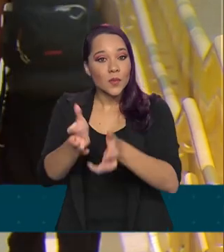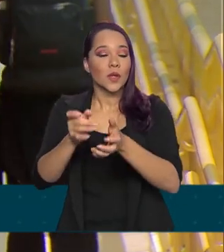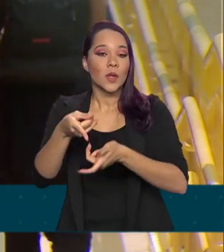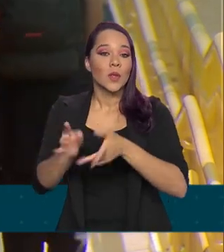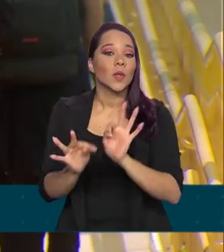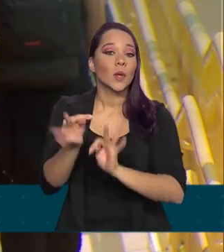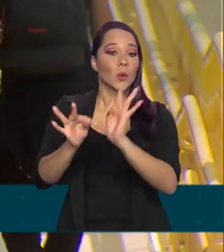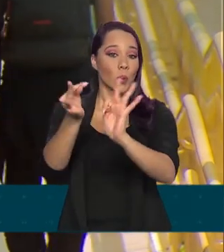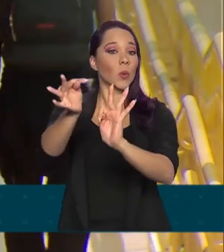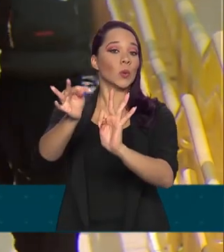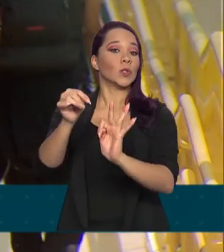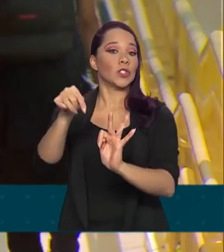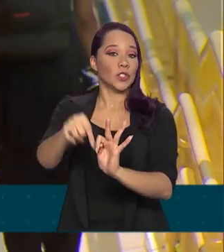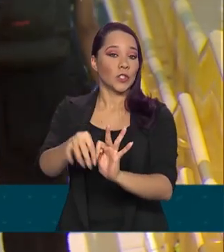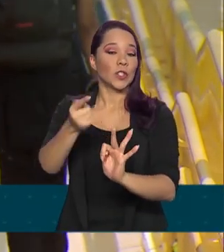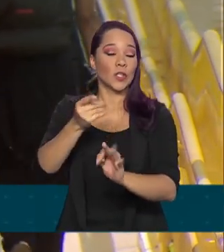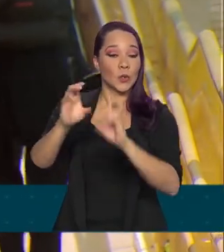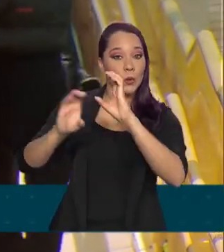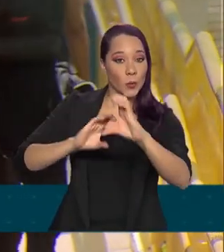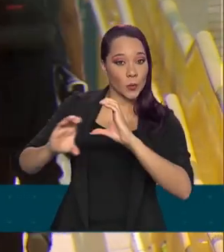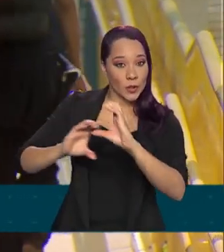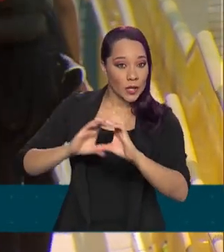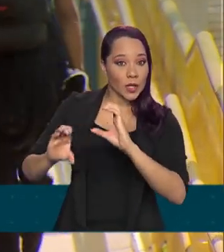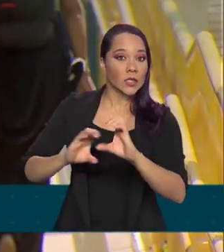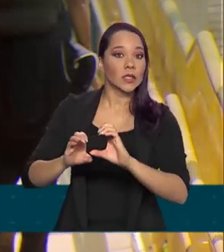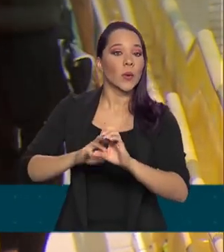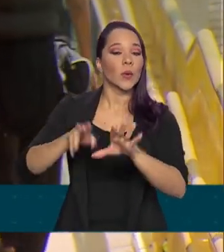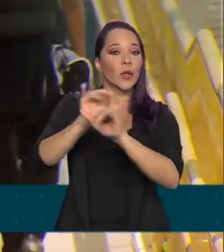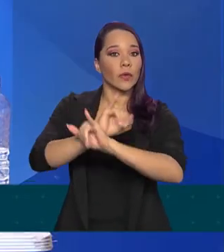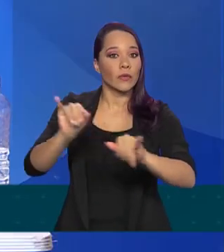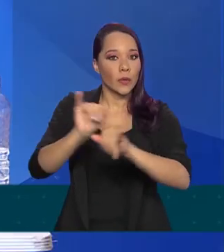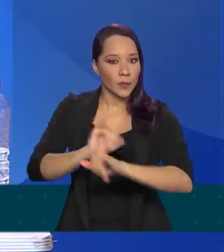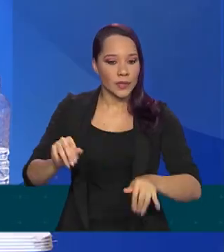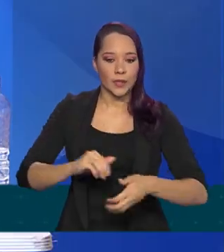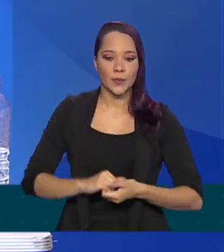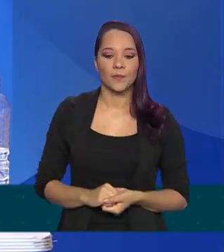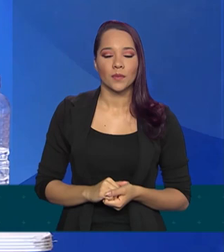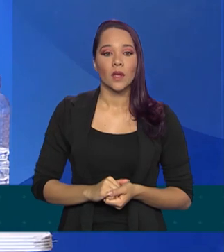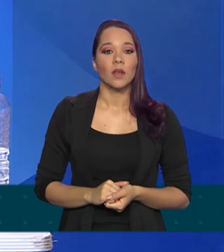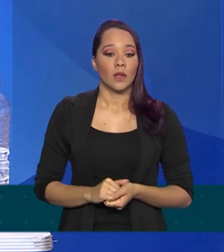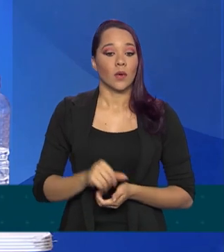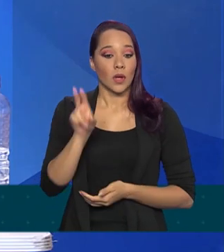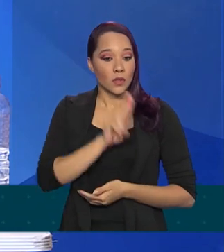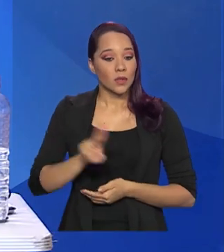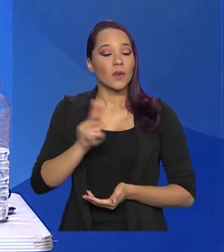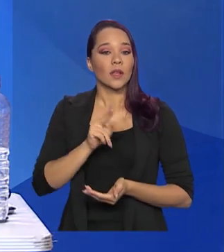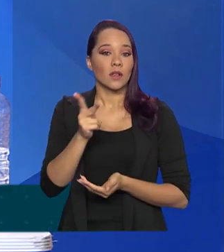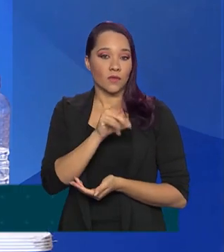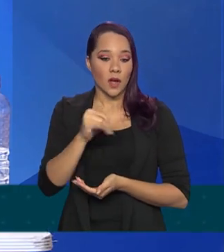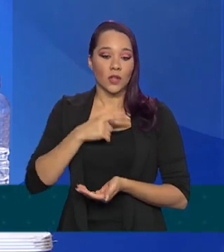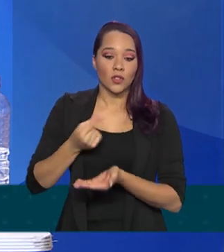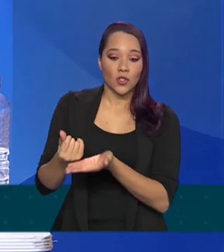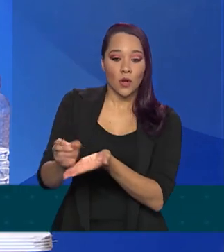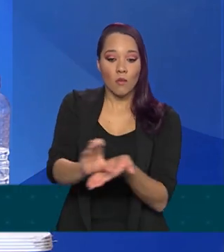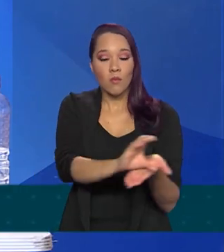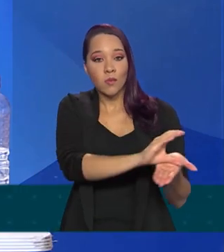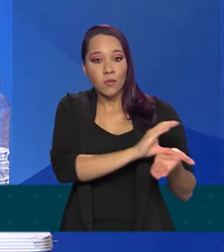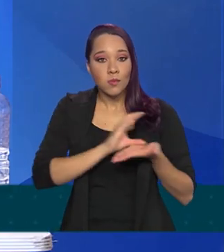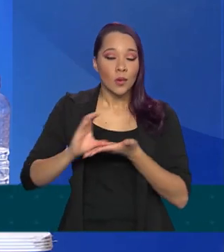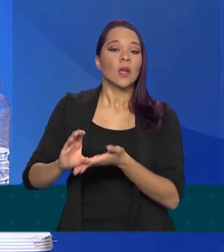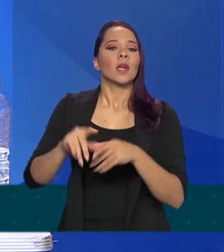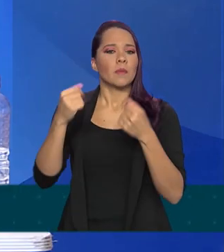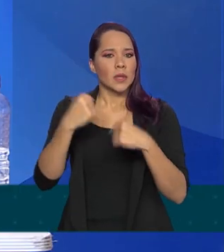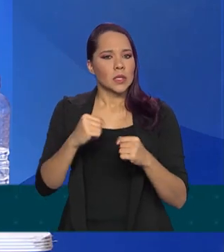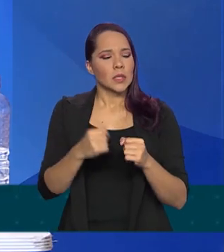tecnologia de comunicação e informação. As universidades receberão os recursos e terão que prestar